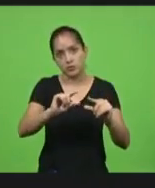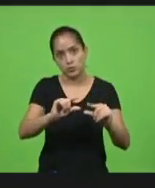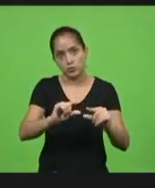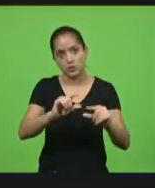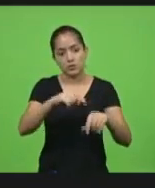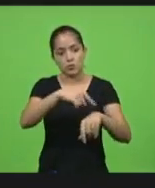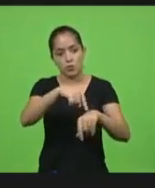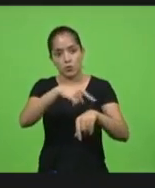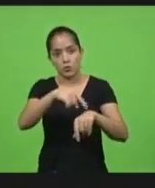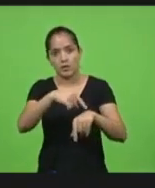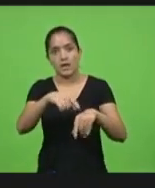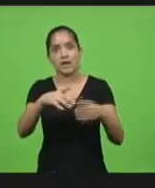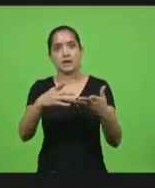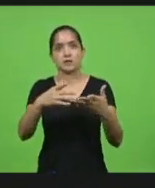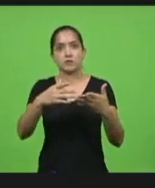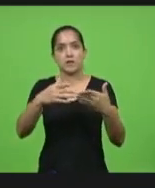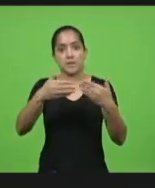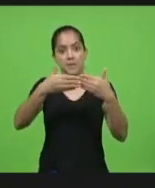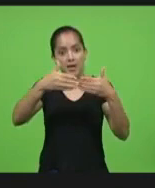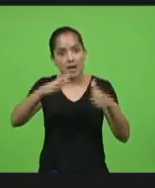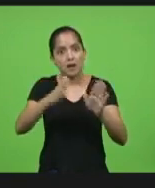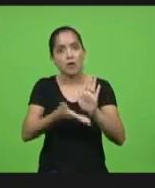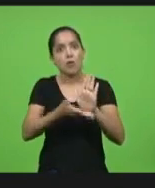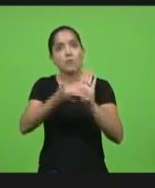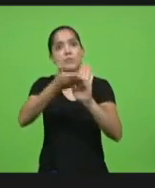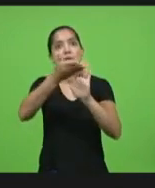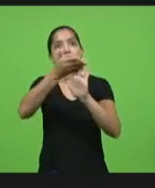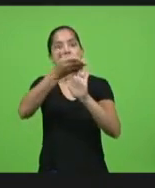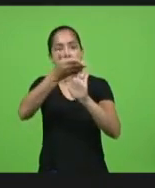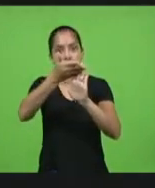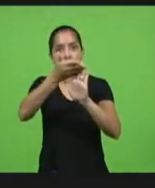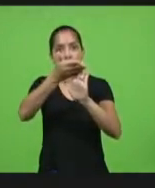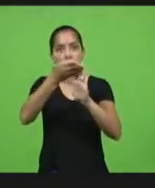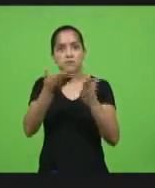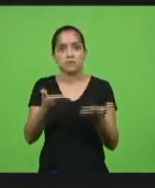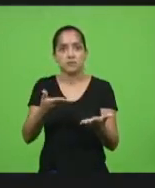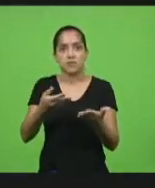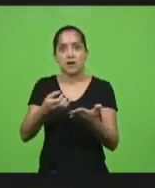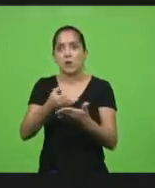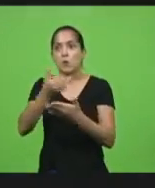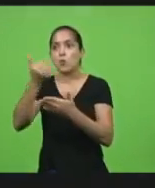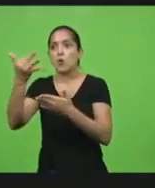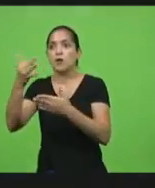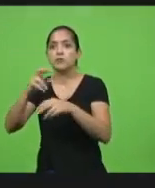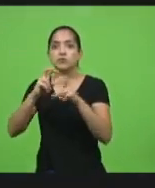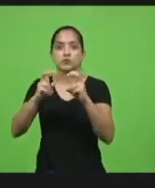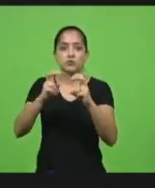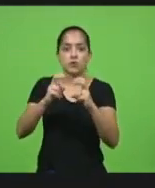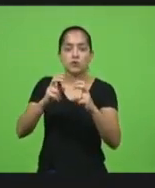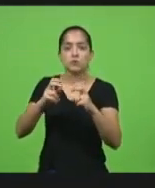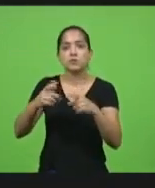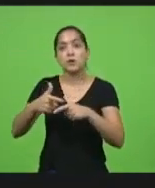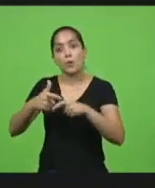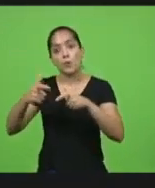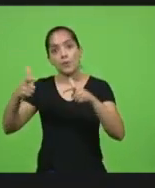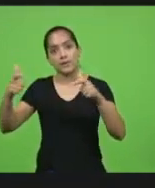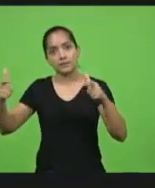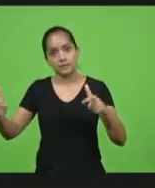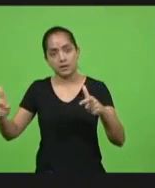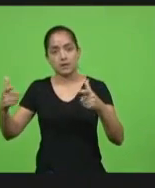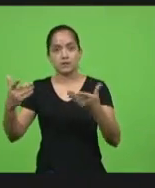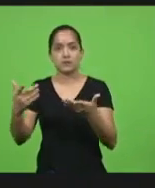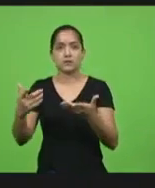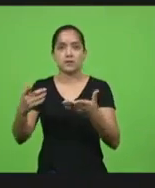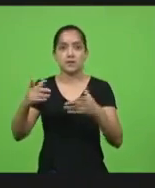funcionamento é pra expandir não é pra diminuir o número de ônibus é pra aumentar que você vai colocar menos